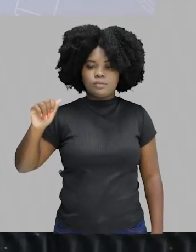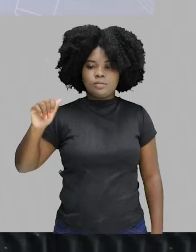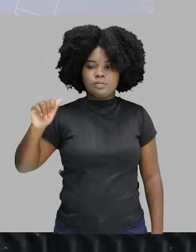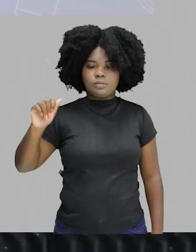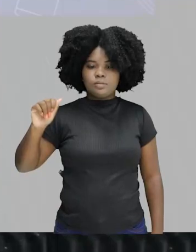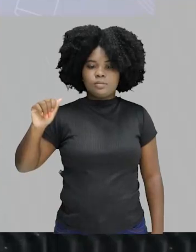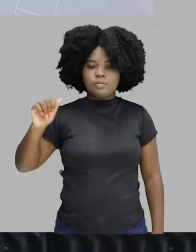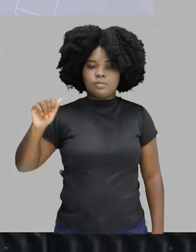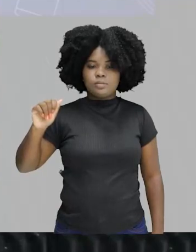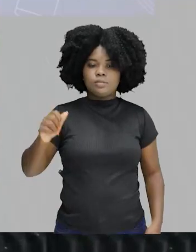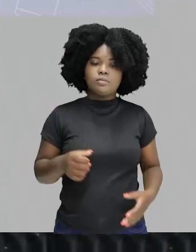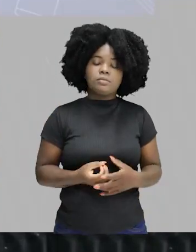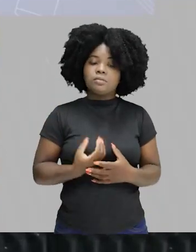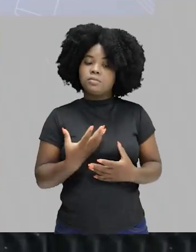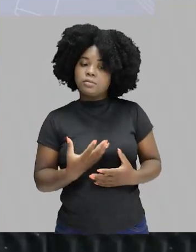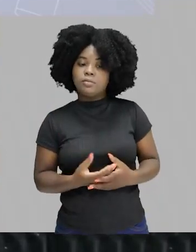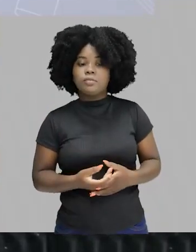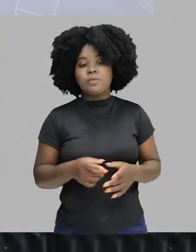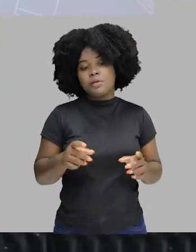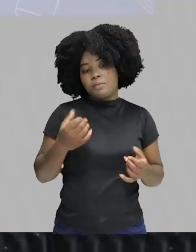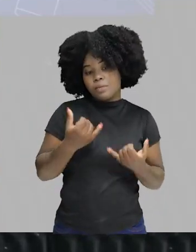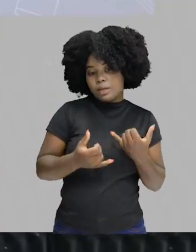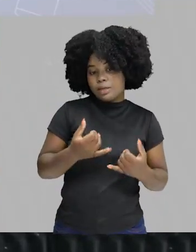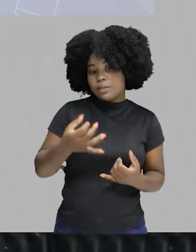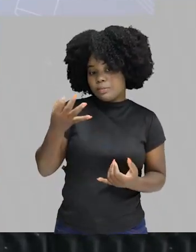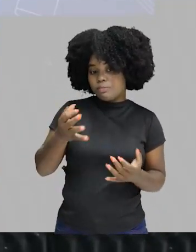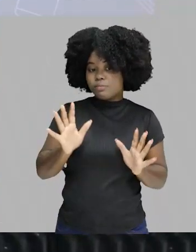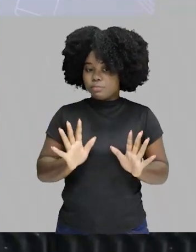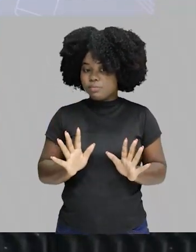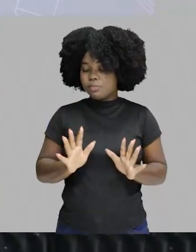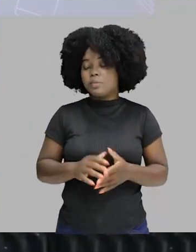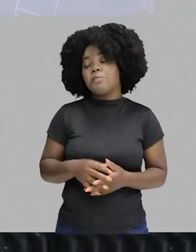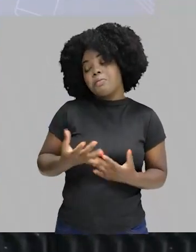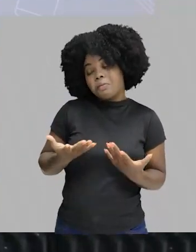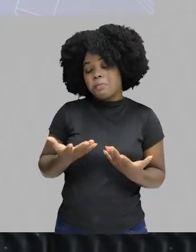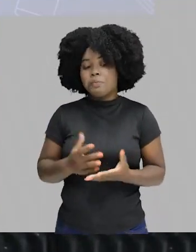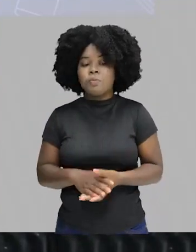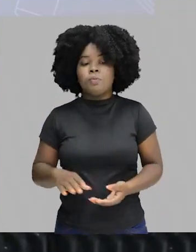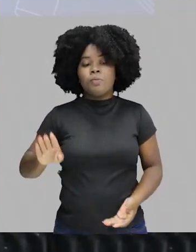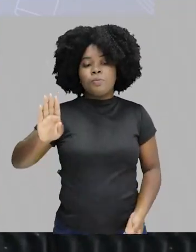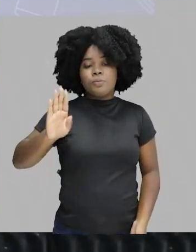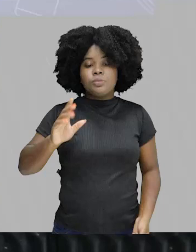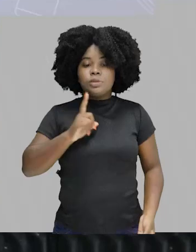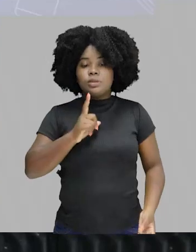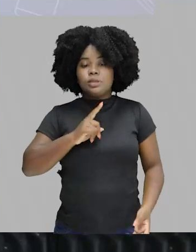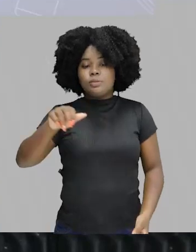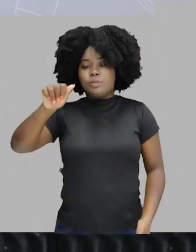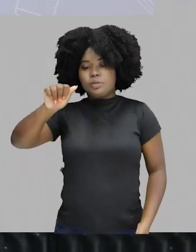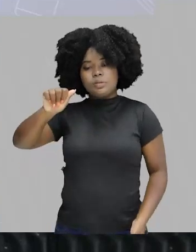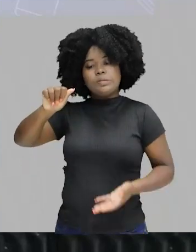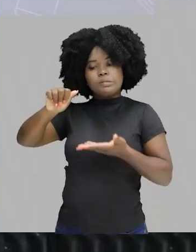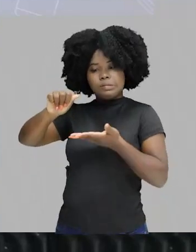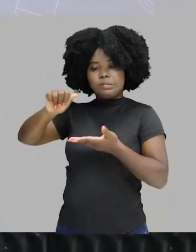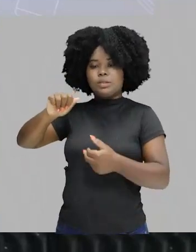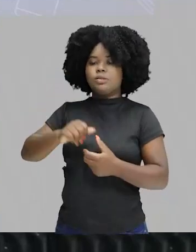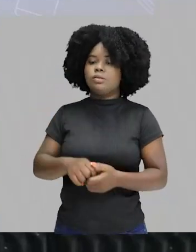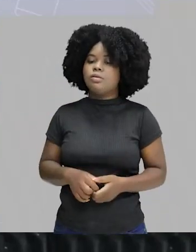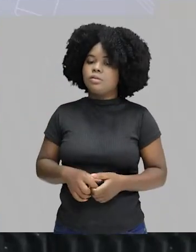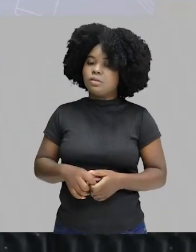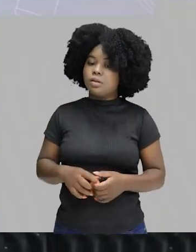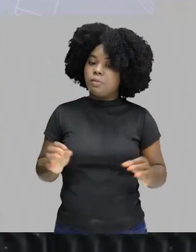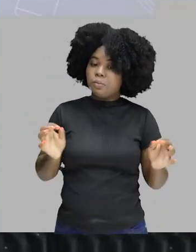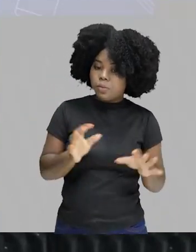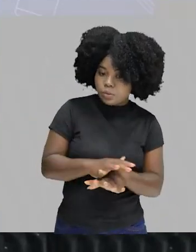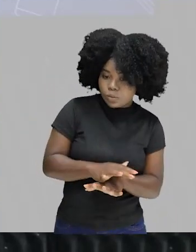liberdades. tão bonito que deve ser essa resposta. Muito bacana. Aqui nós temos de uma forma até bem completa